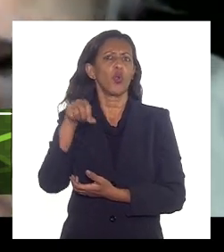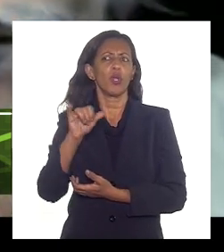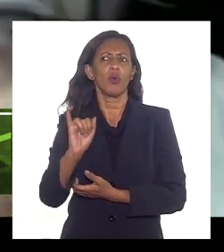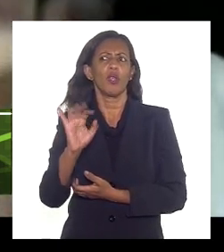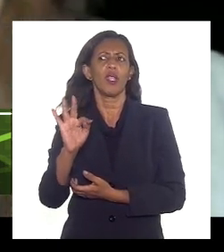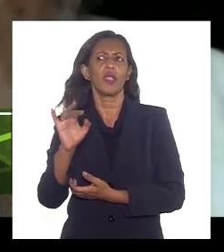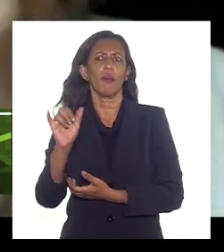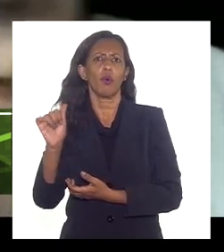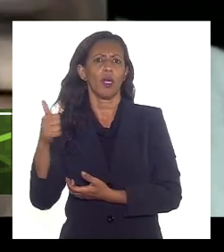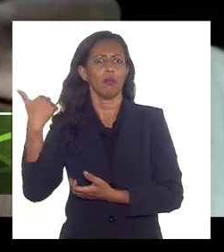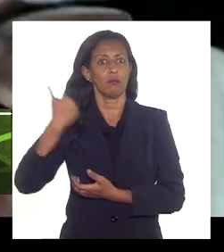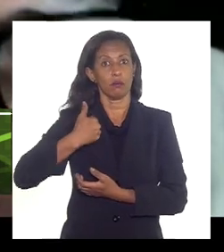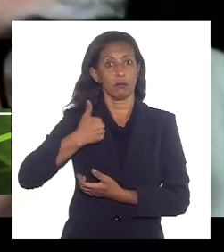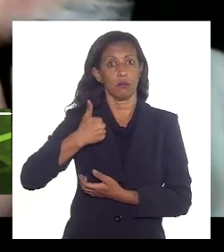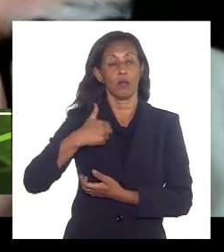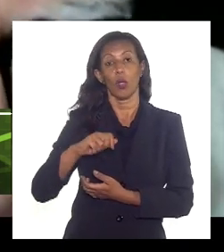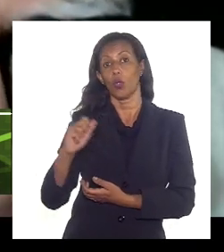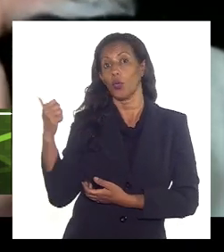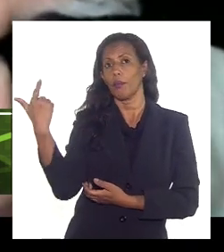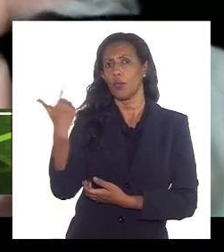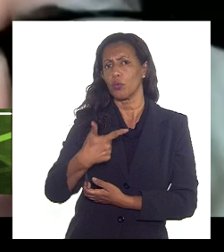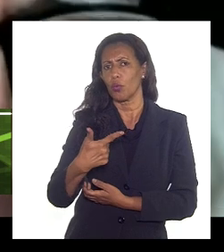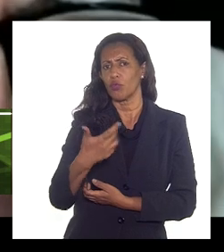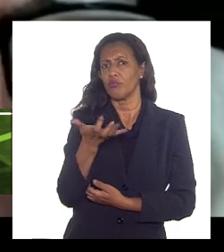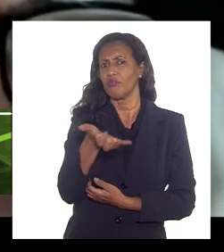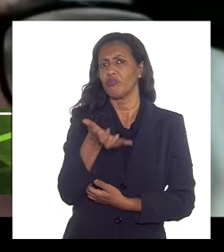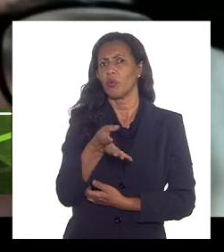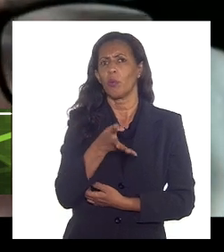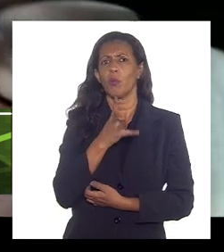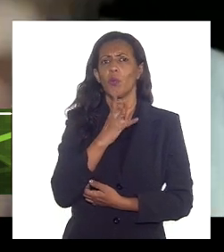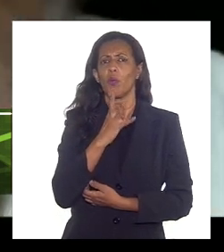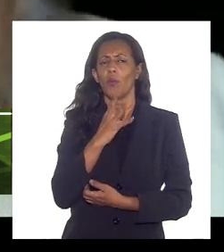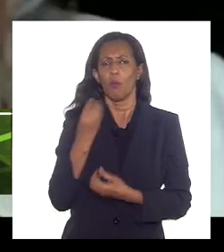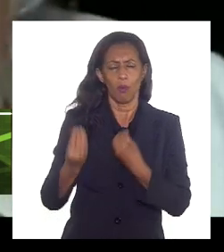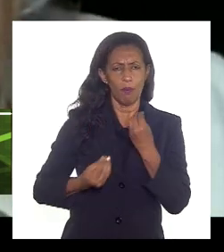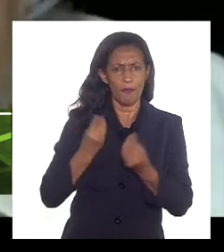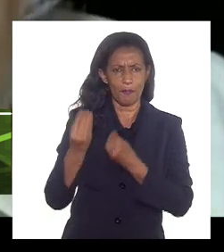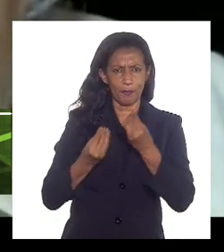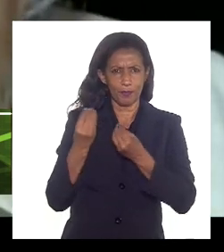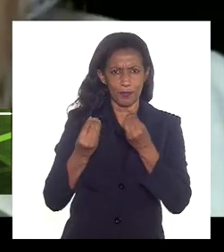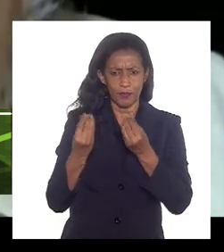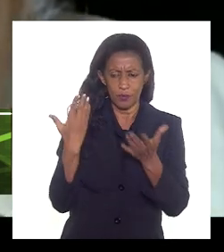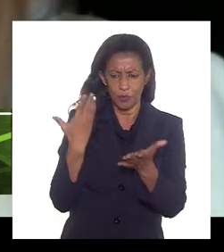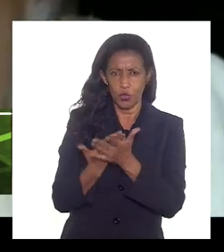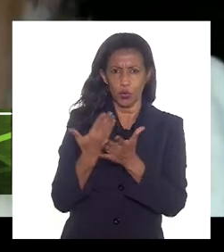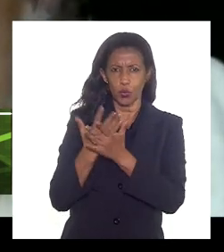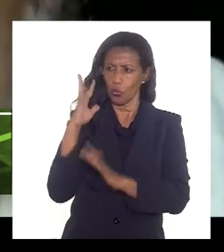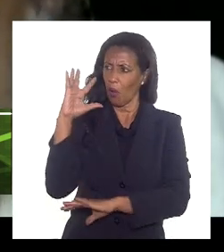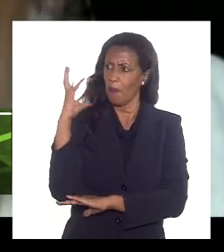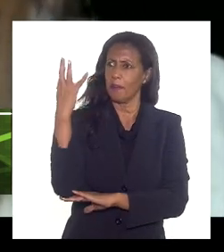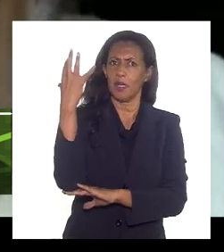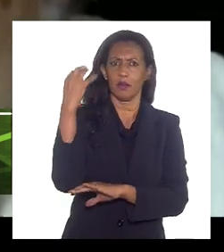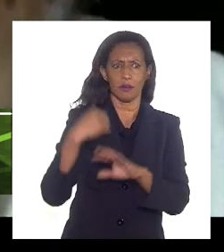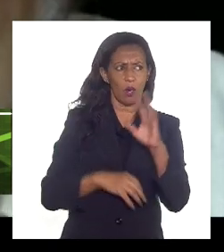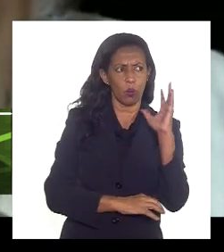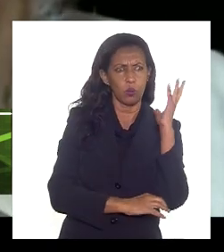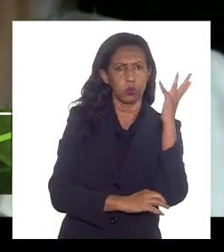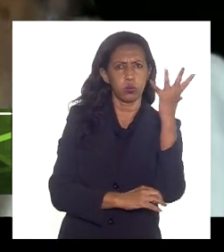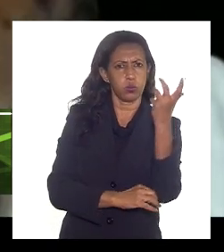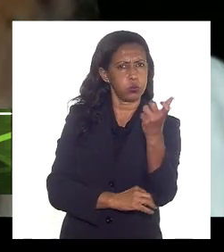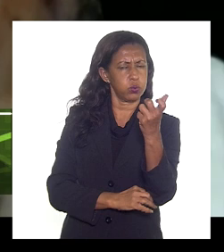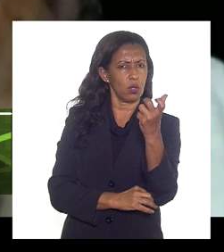número dois eu queria conhecer como é que está o estudo ambiental do Comperge estava